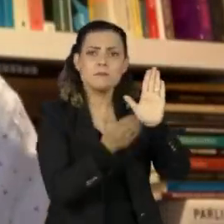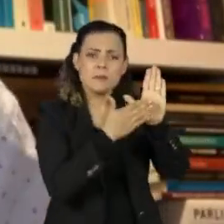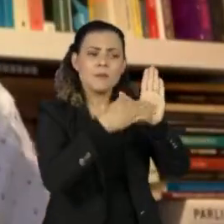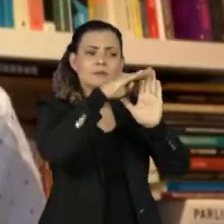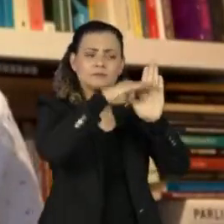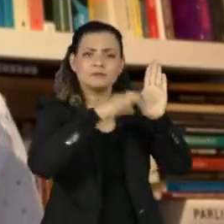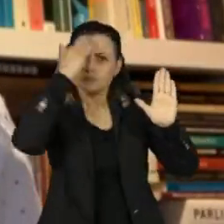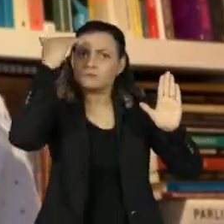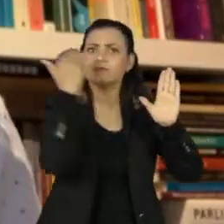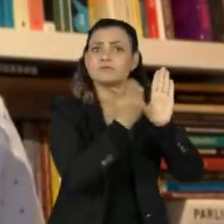foram menos fiéis na campanha.